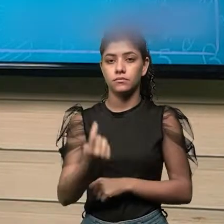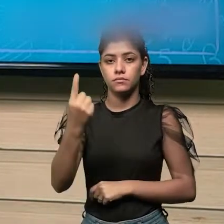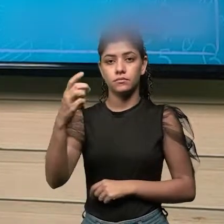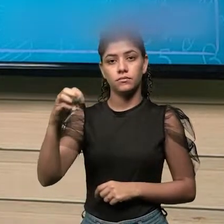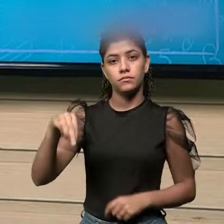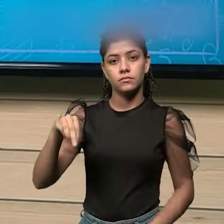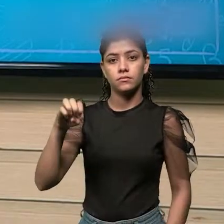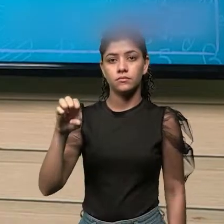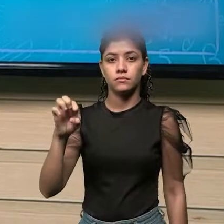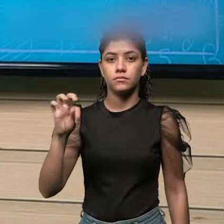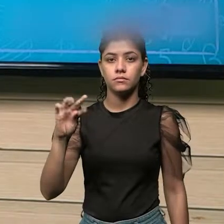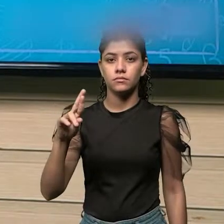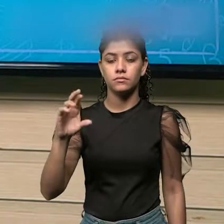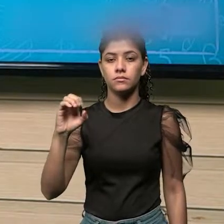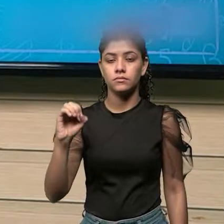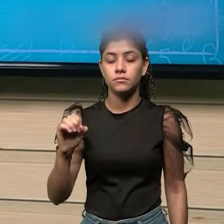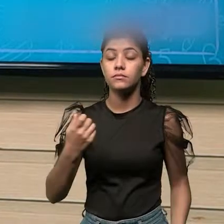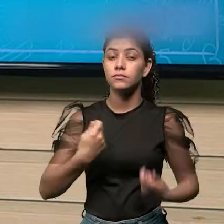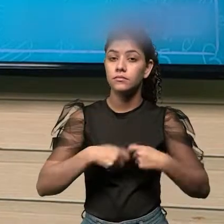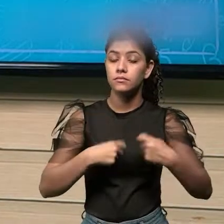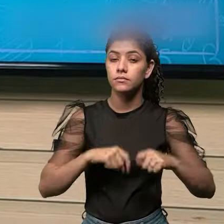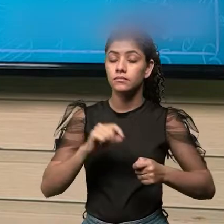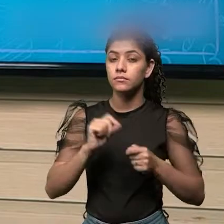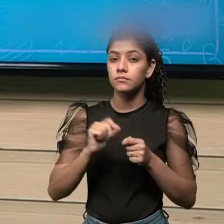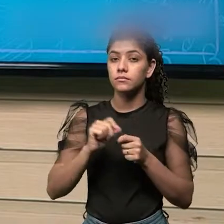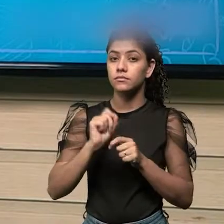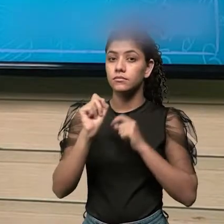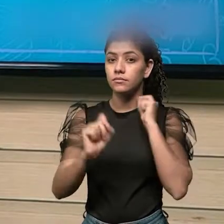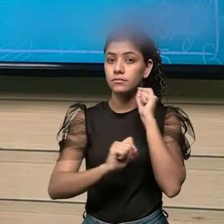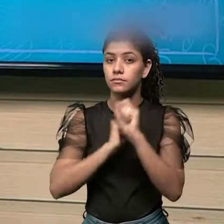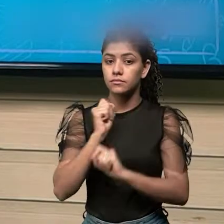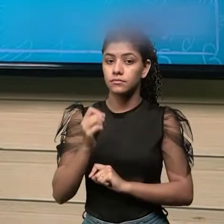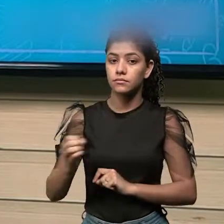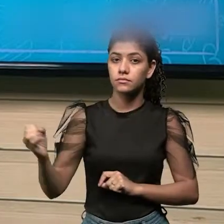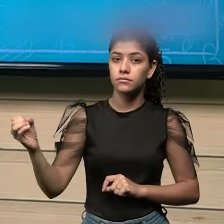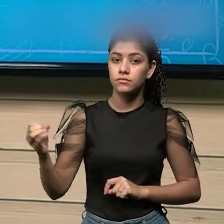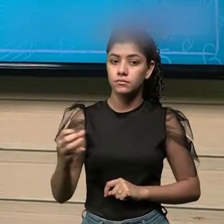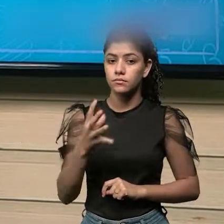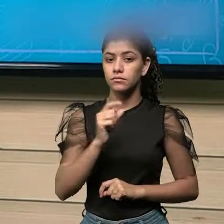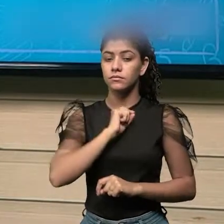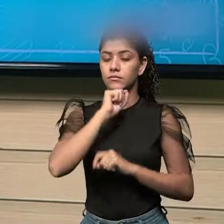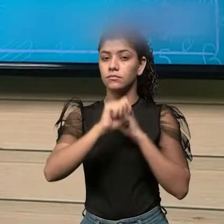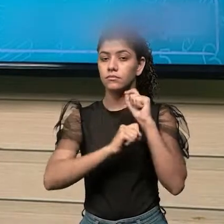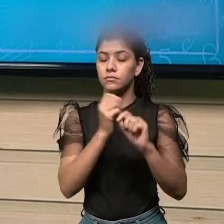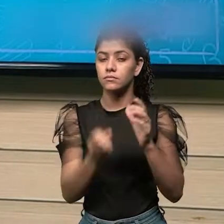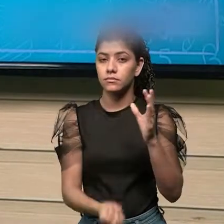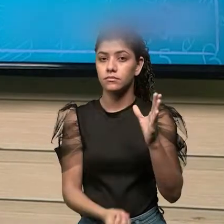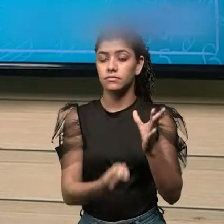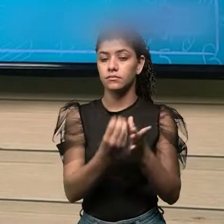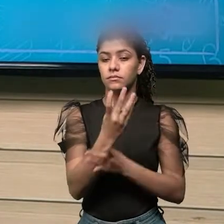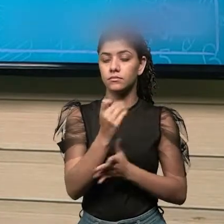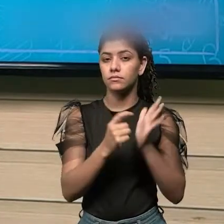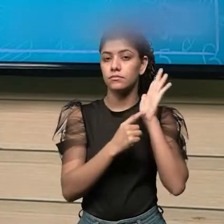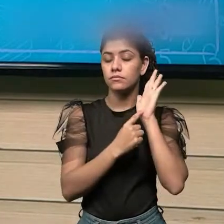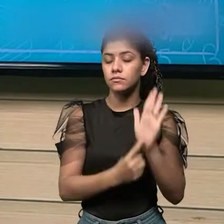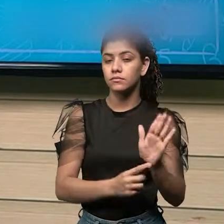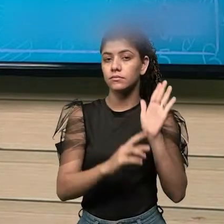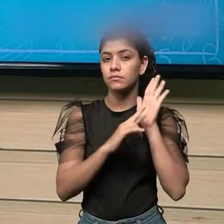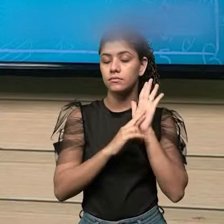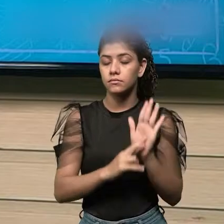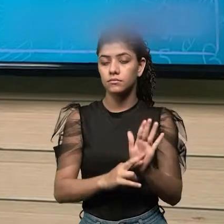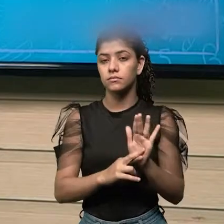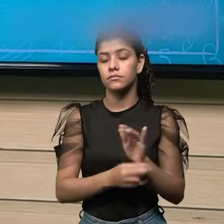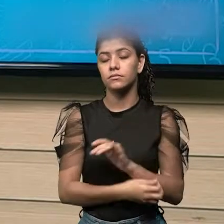metro, tivemos que fazer uma nova formulação para representar